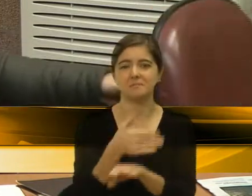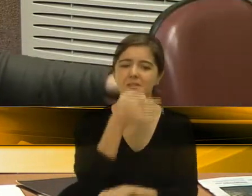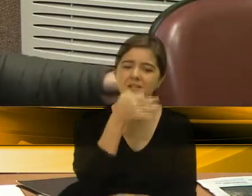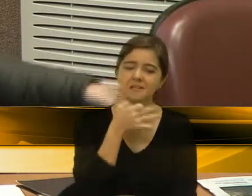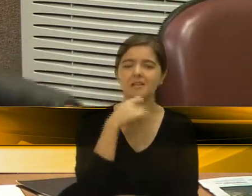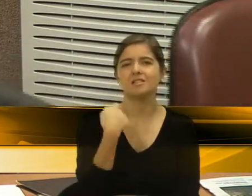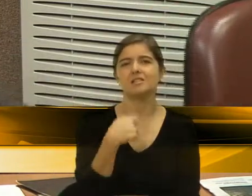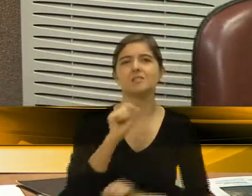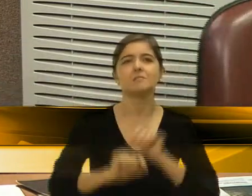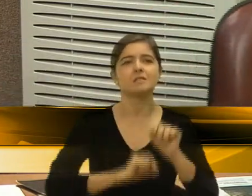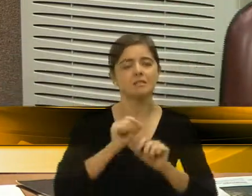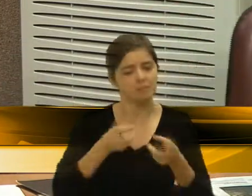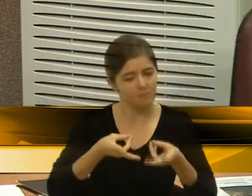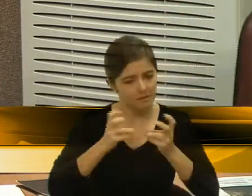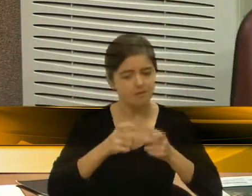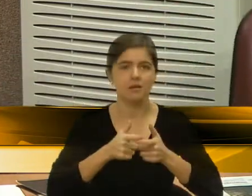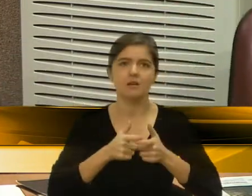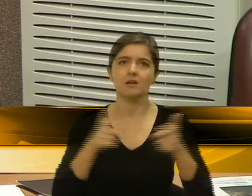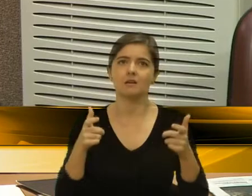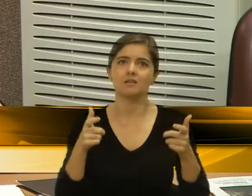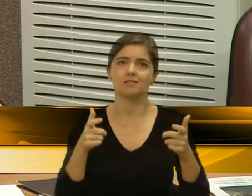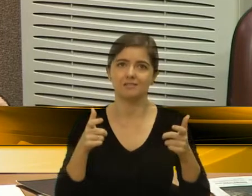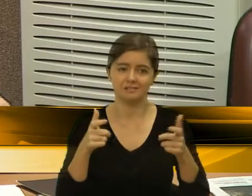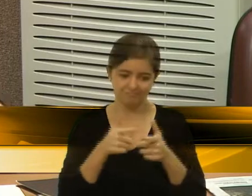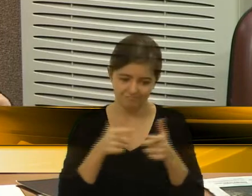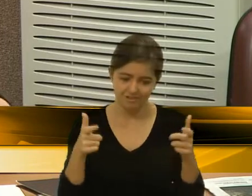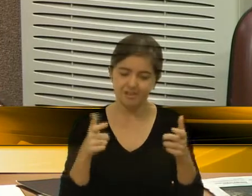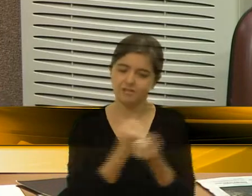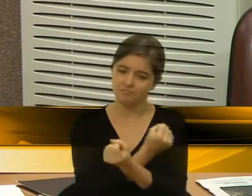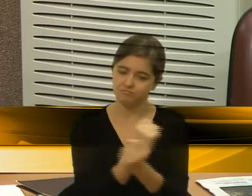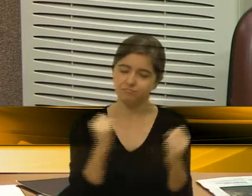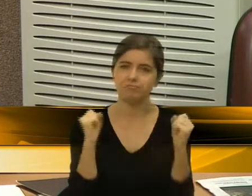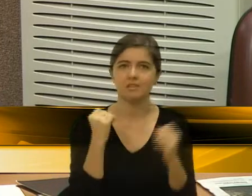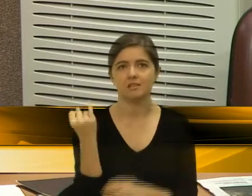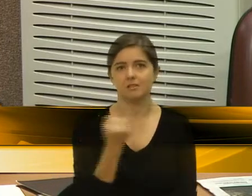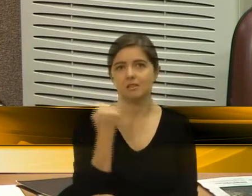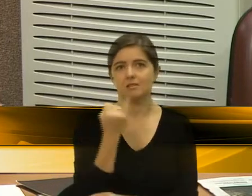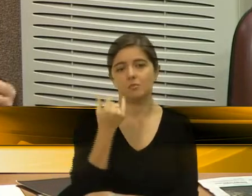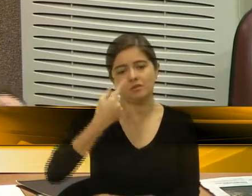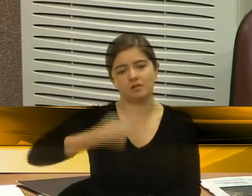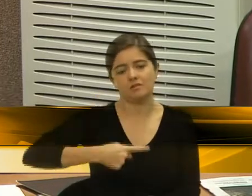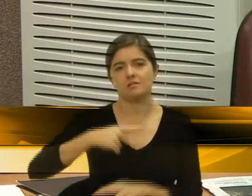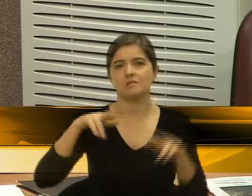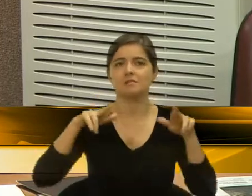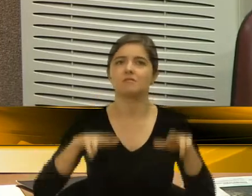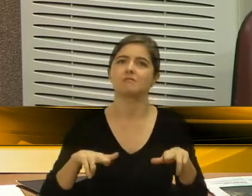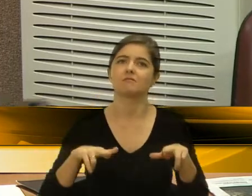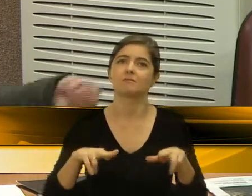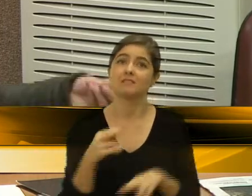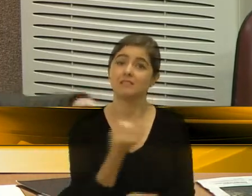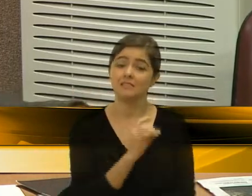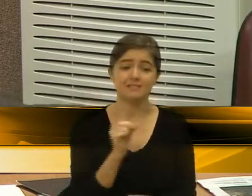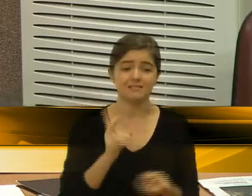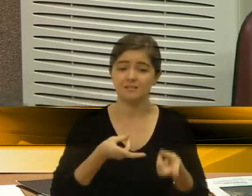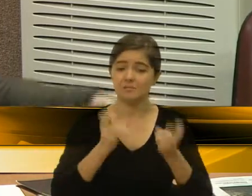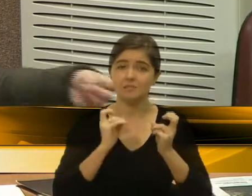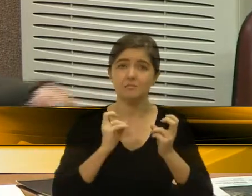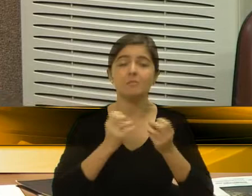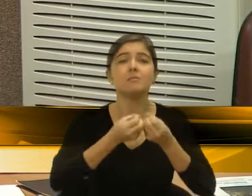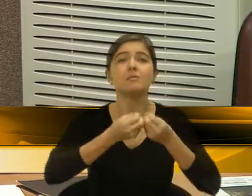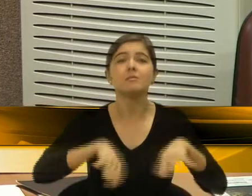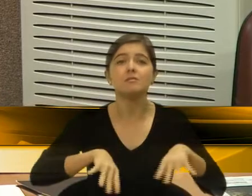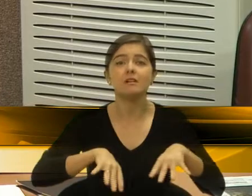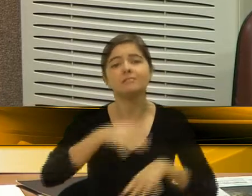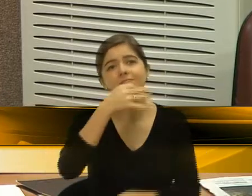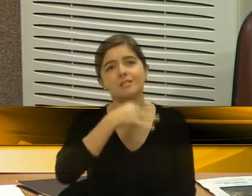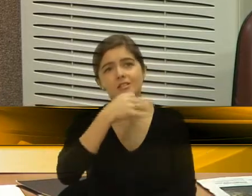a humildade de entender o seu tamanho e a sua importância para a região. Se isso não acontecer, quem vai ser prejudicada é